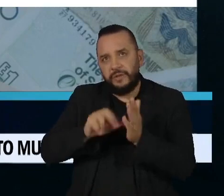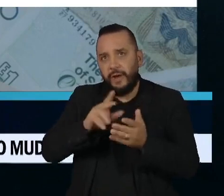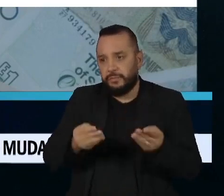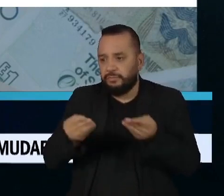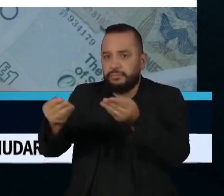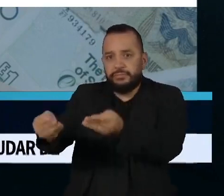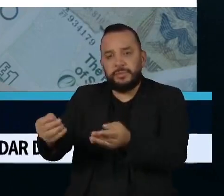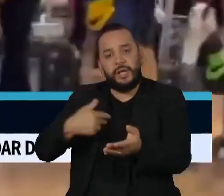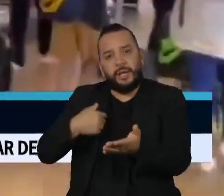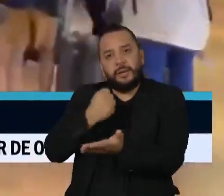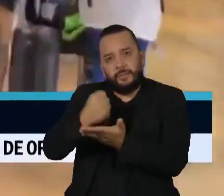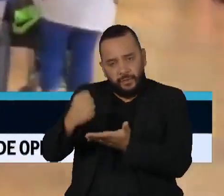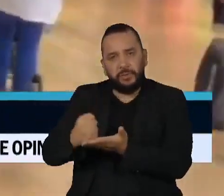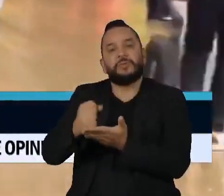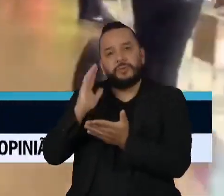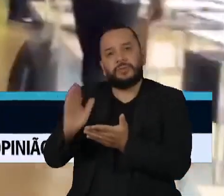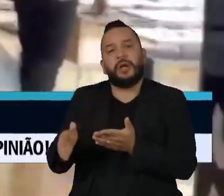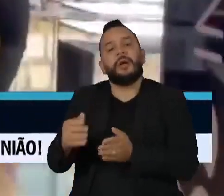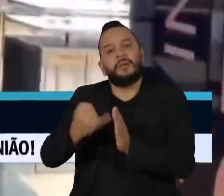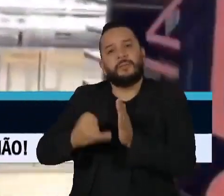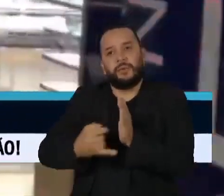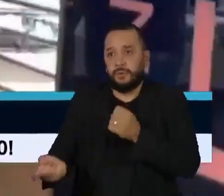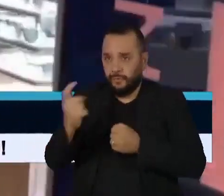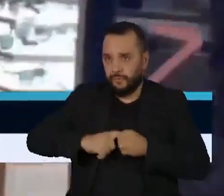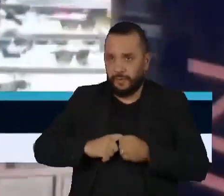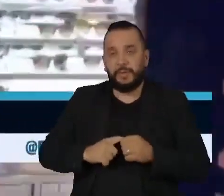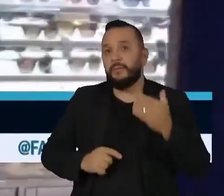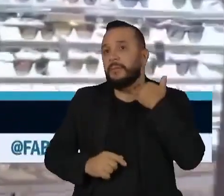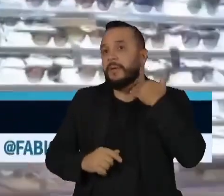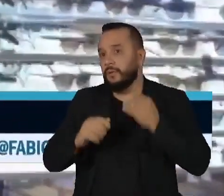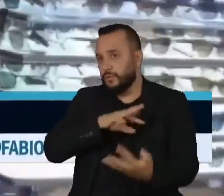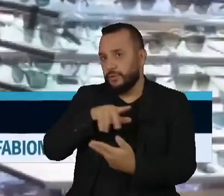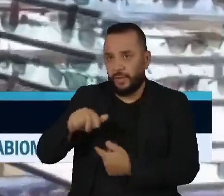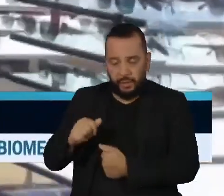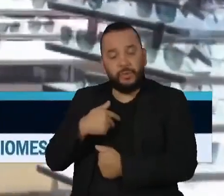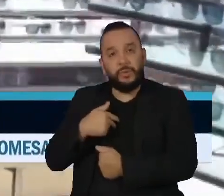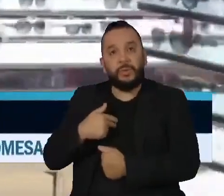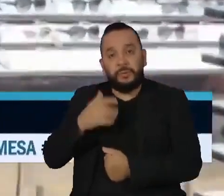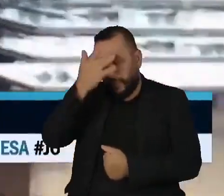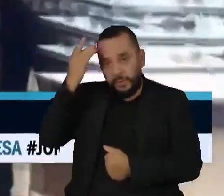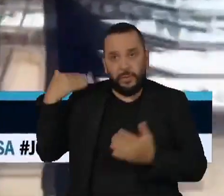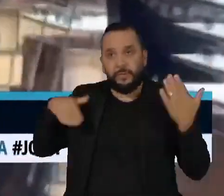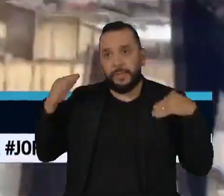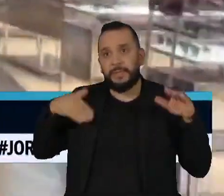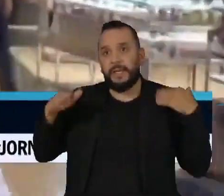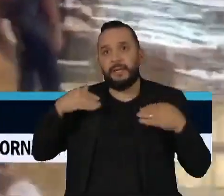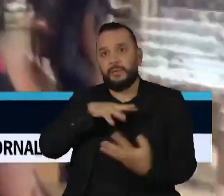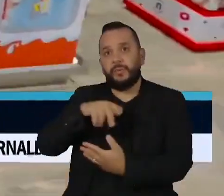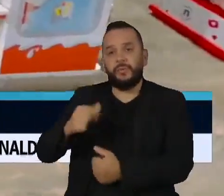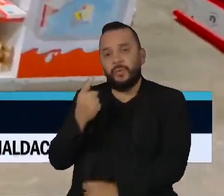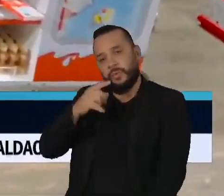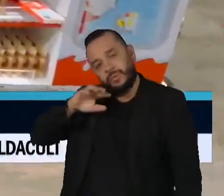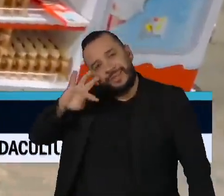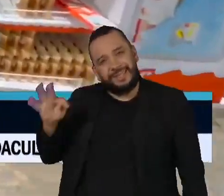parte dos impostos é devolvida. Segundo o Banco Mundial, em 2019, os turistas gastaram no mundo quase 1,5 trilhão de dólares.